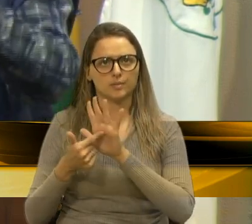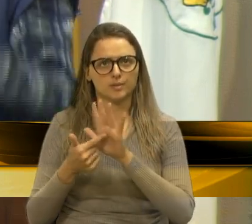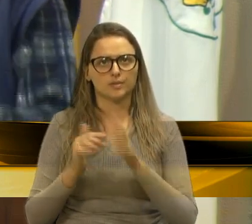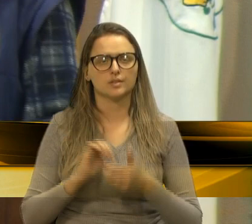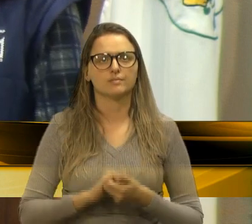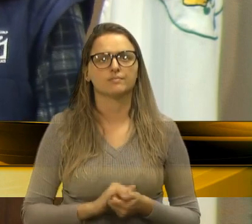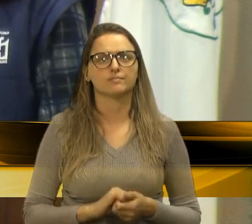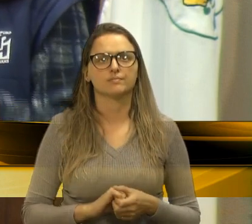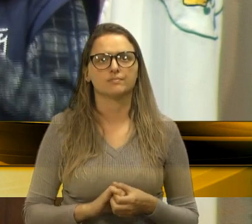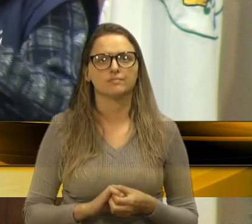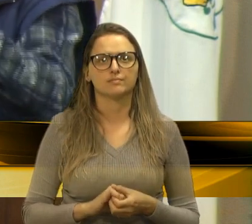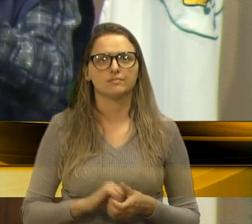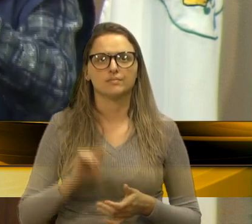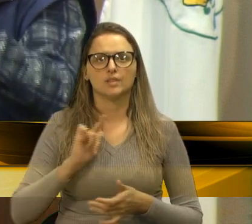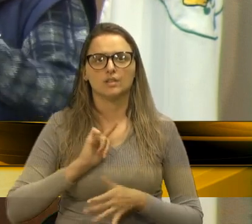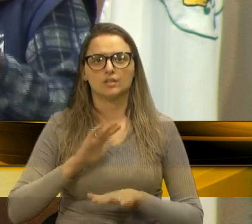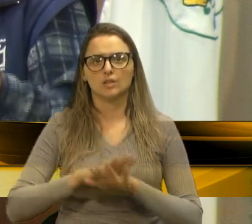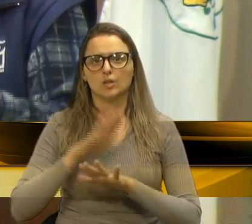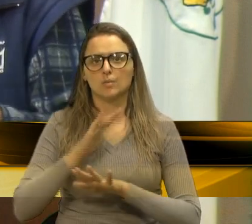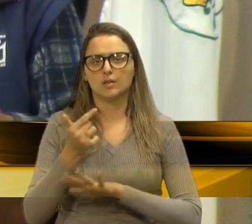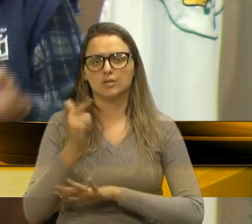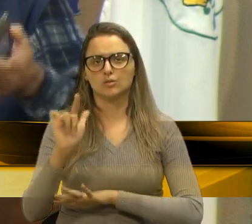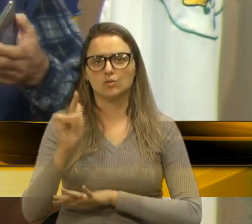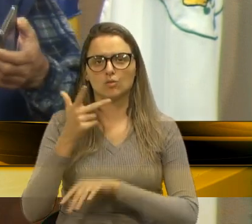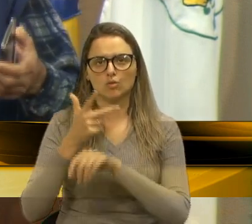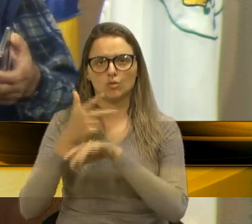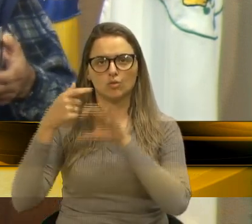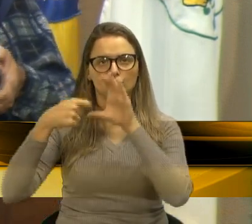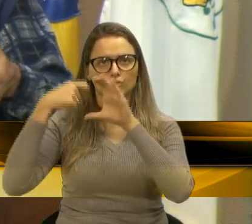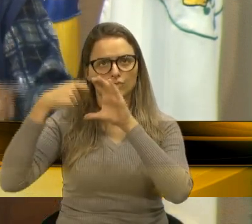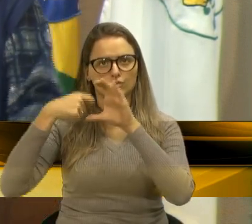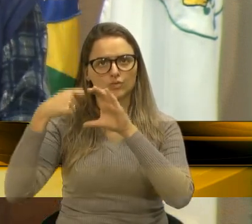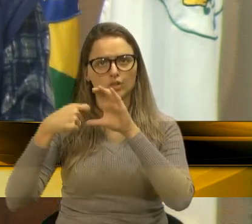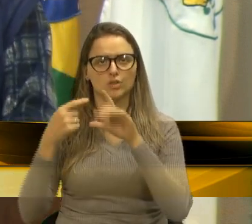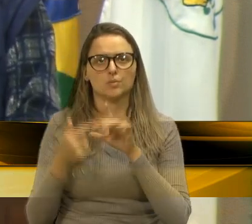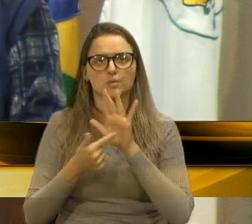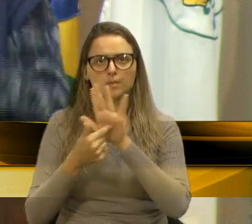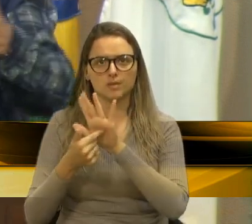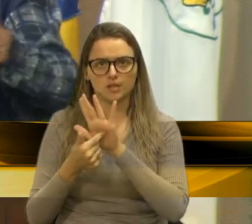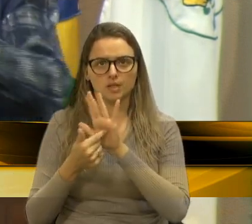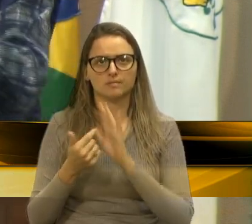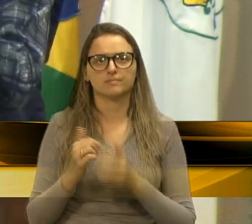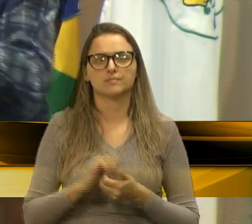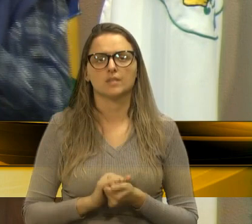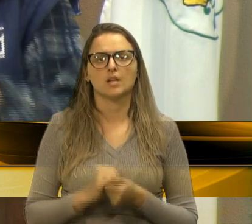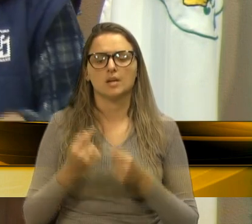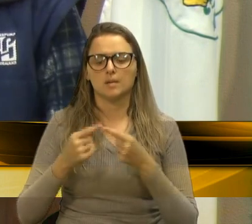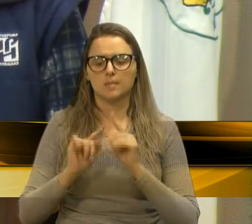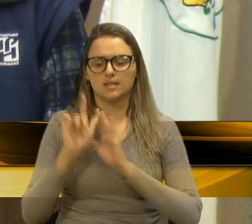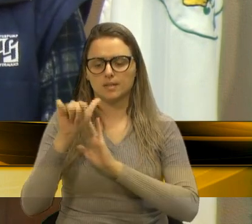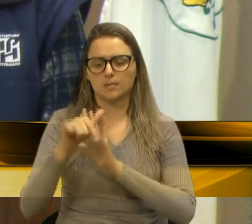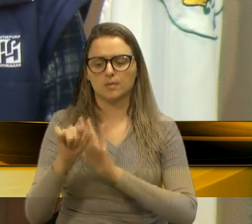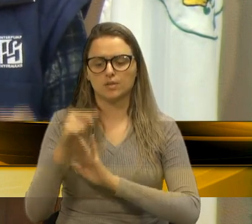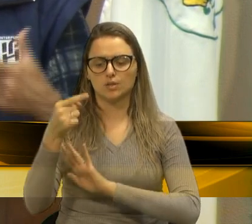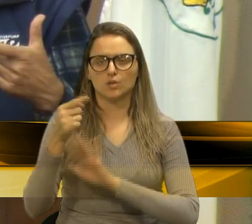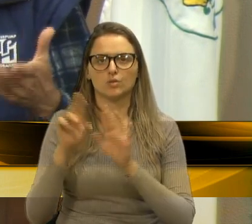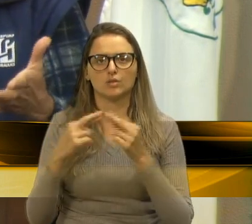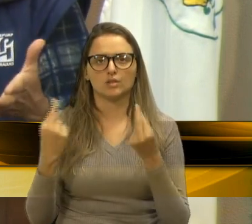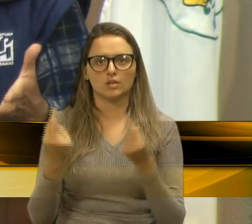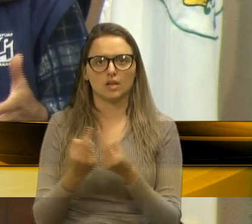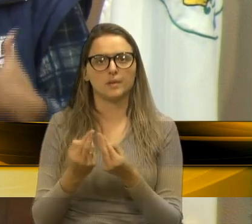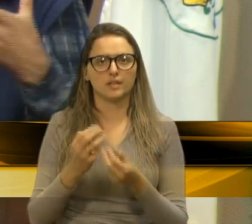Eu tenho mais um vídeo aqui, inclusive, senhor presidente, para mostrar, mas na sequência a vai mostrar uma